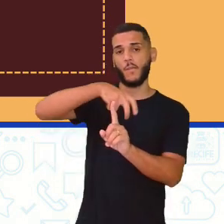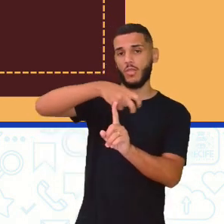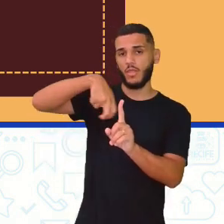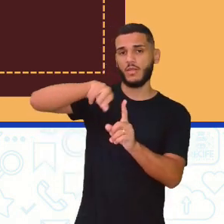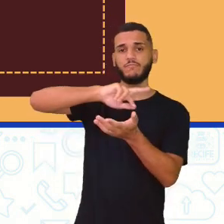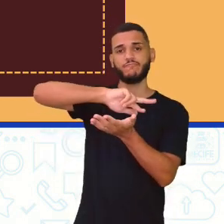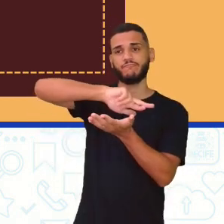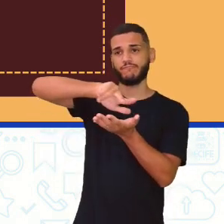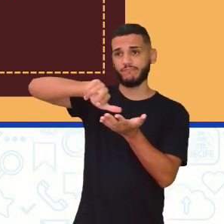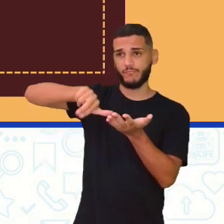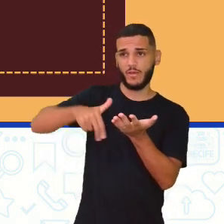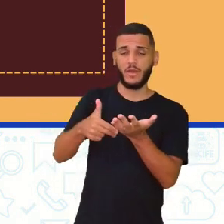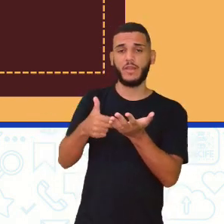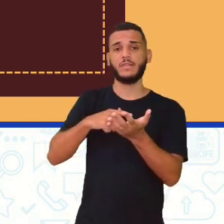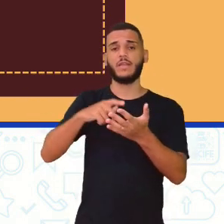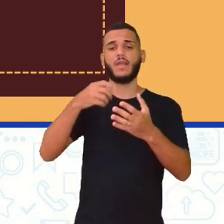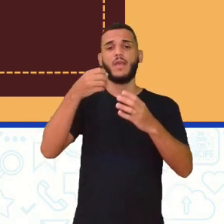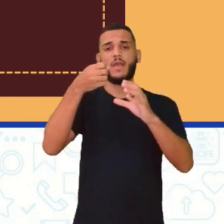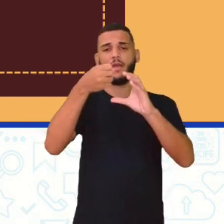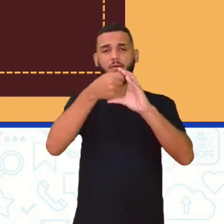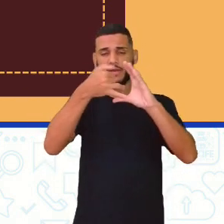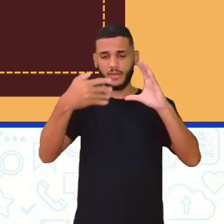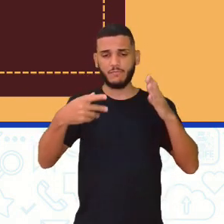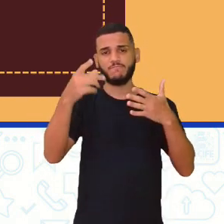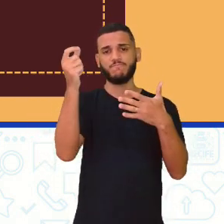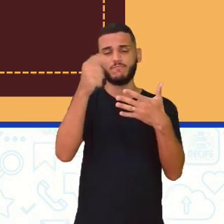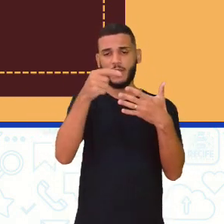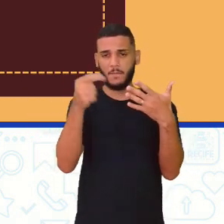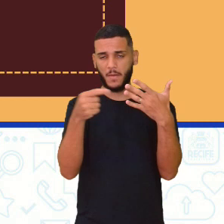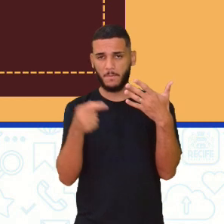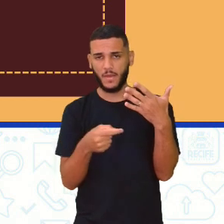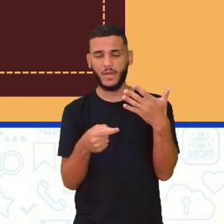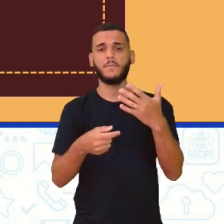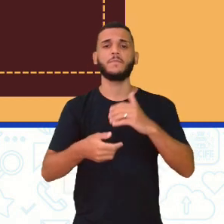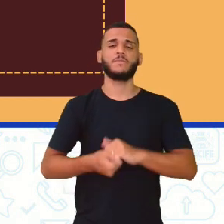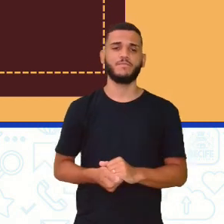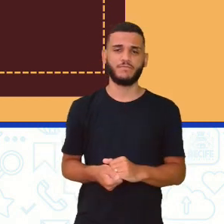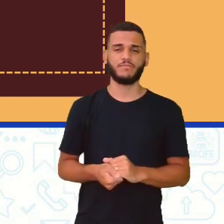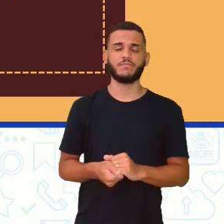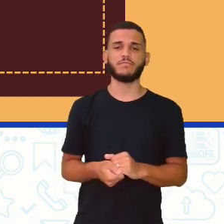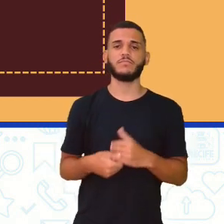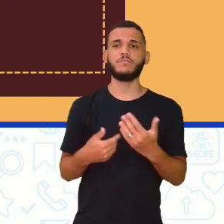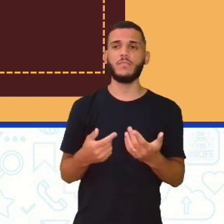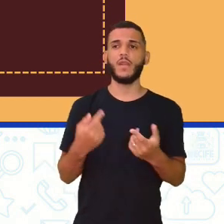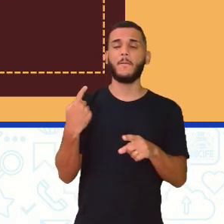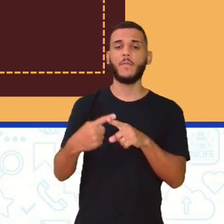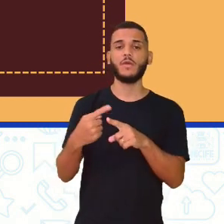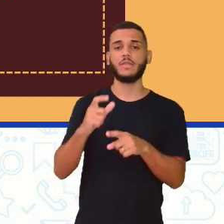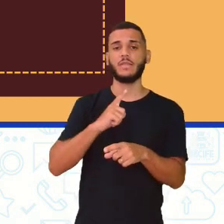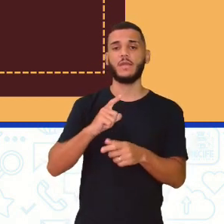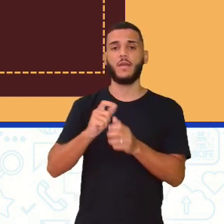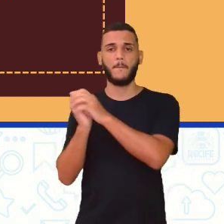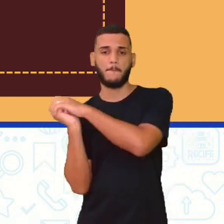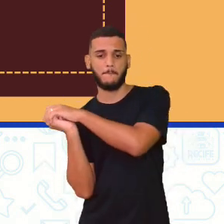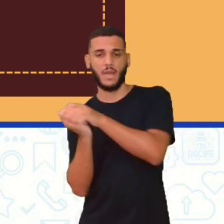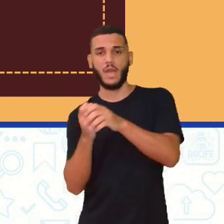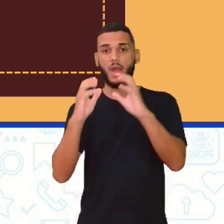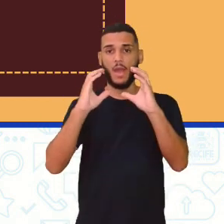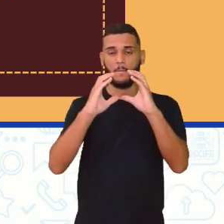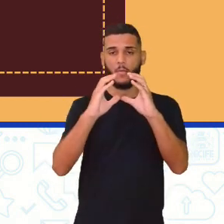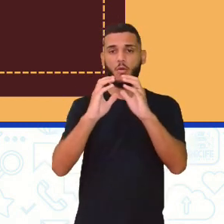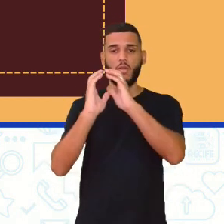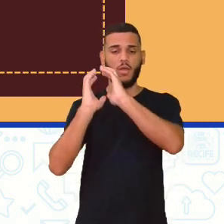aí, né? Essa classificação reúne as modalidades que se caracterizam por rebater a bola que é